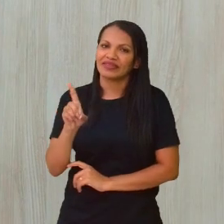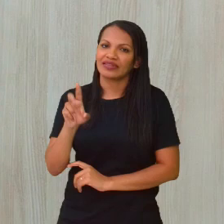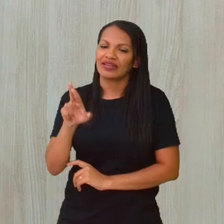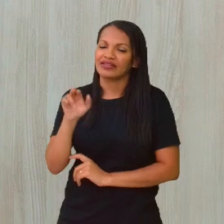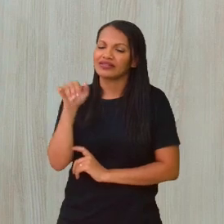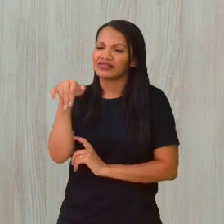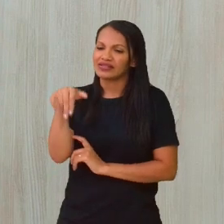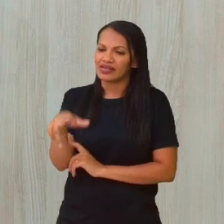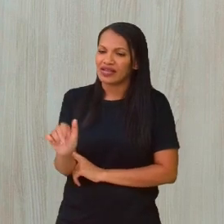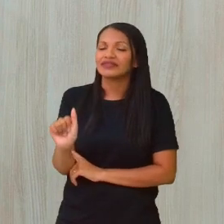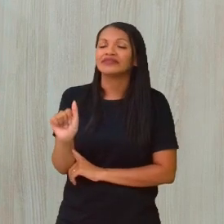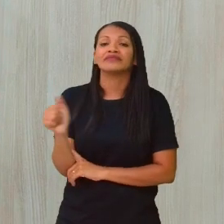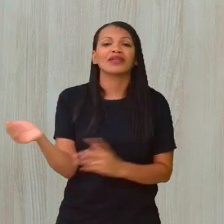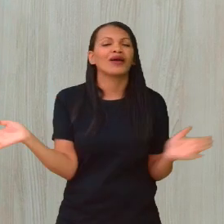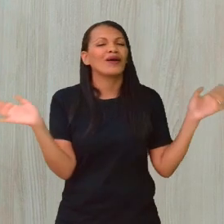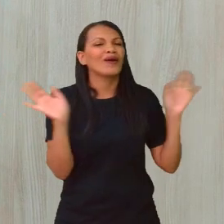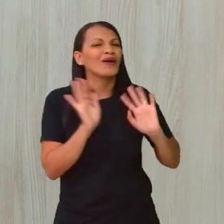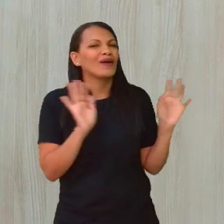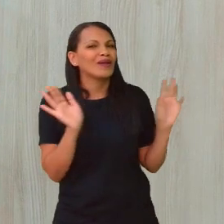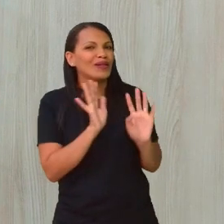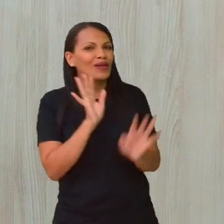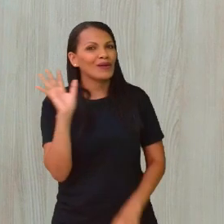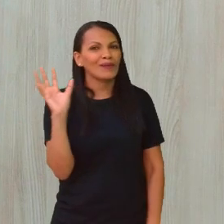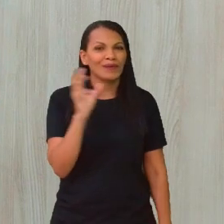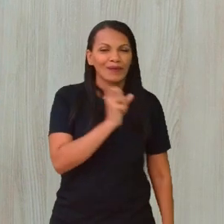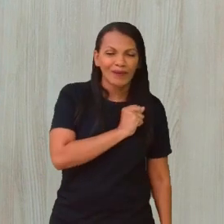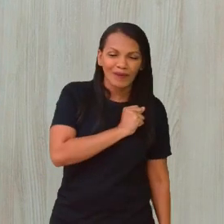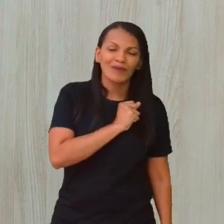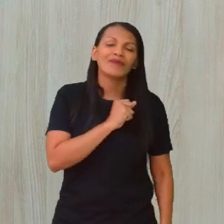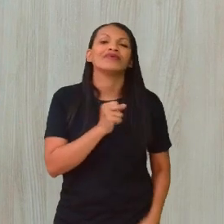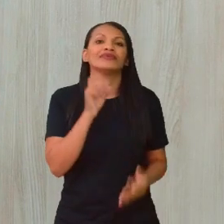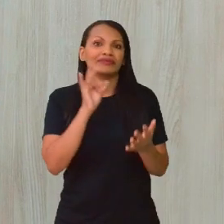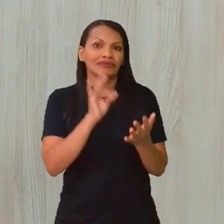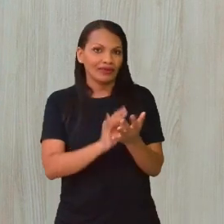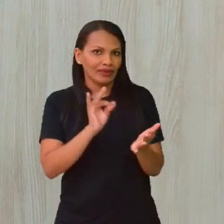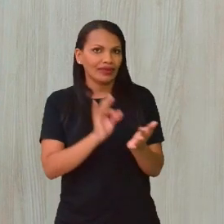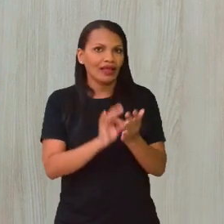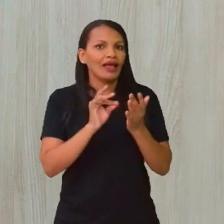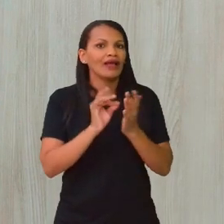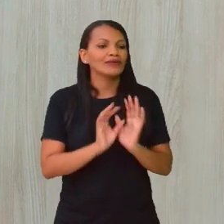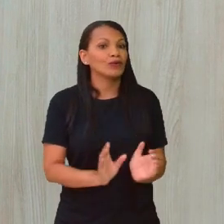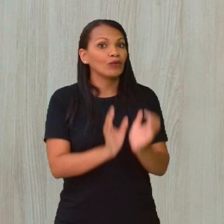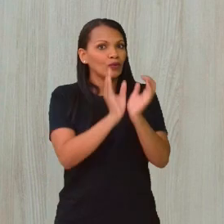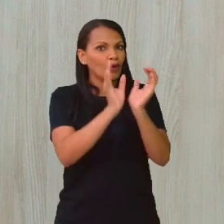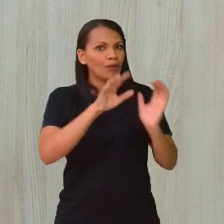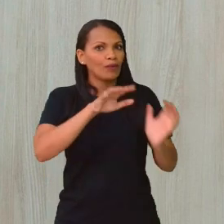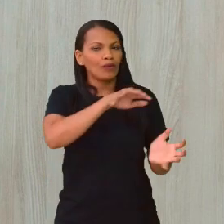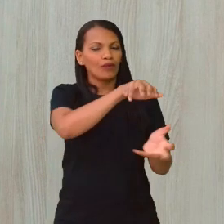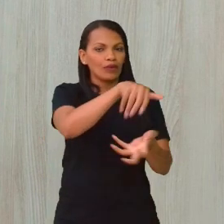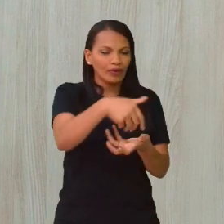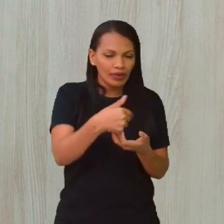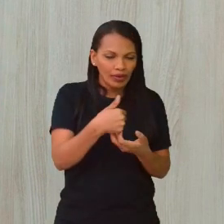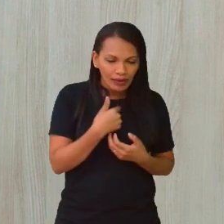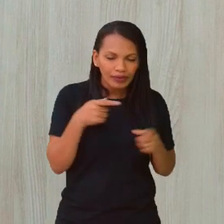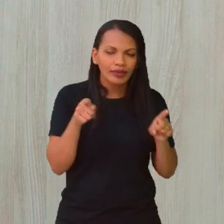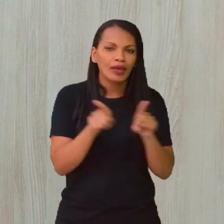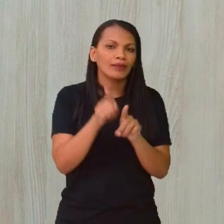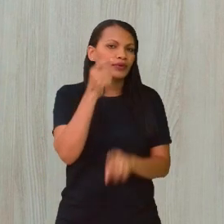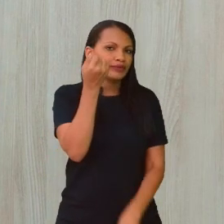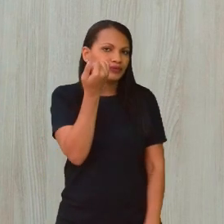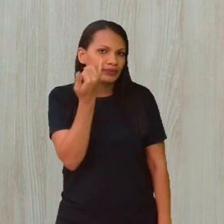ela? Olá, meus amores, estamos aqui realmente, não é? Em clima de Copa do Mundo. Eu também vou me